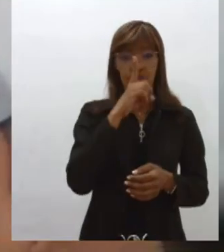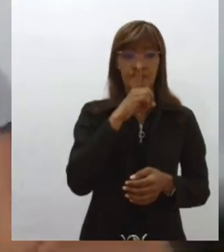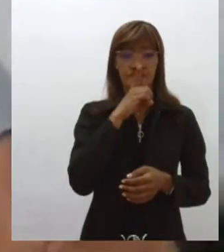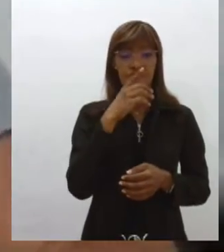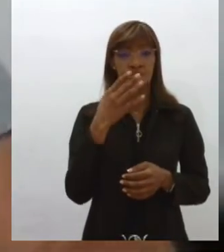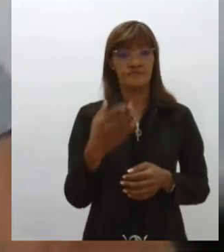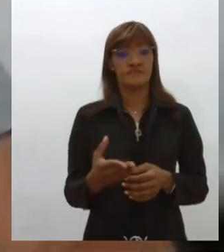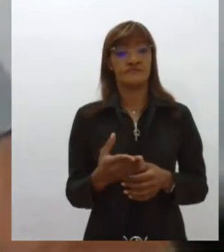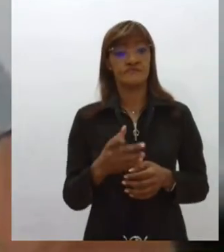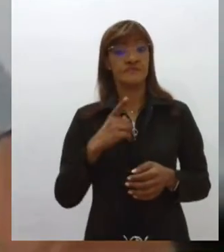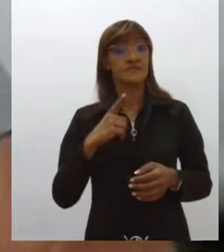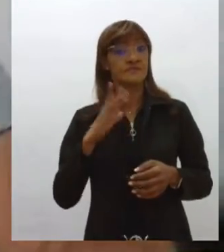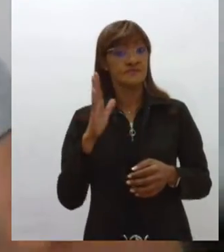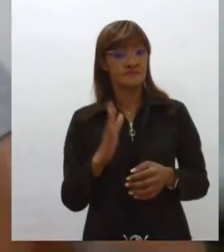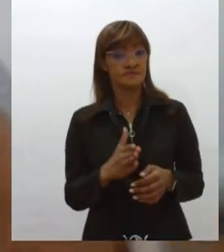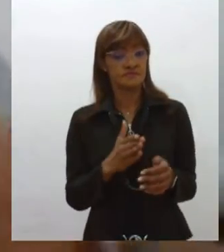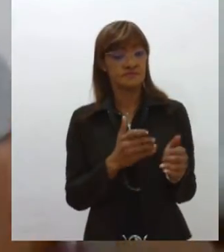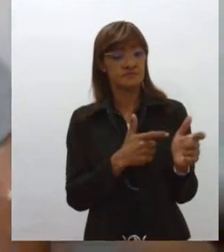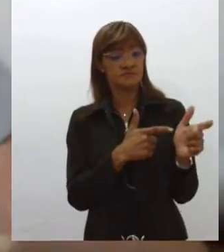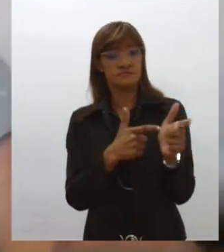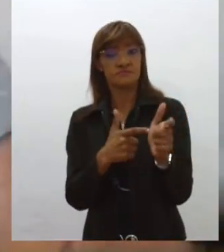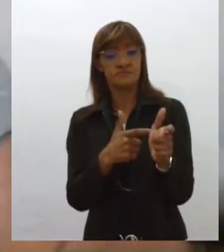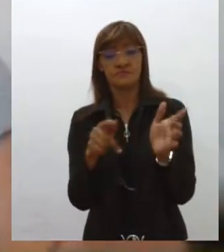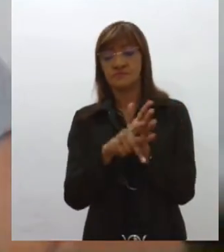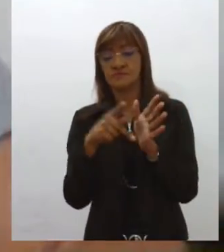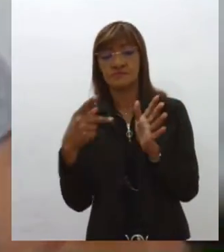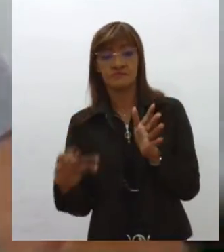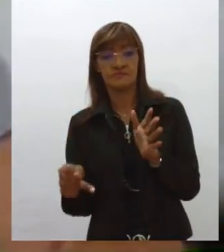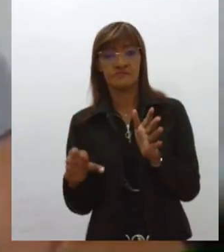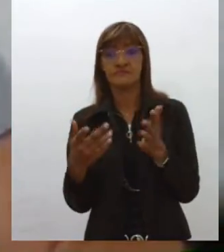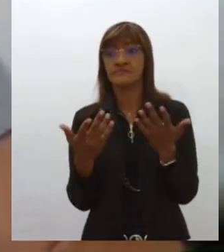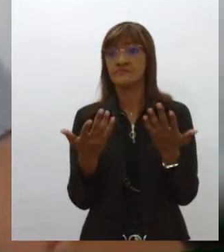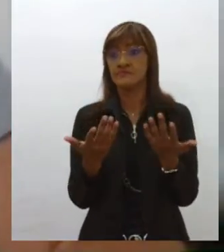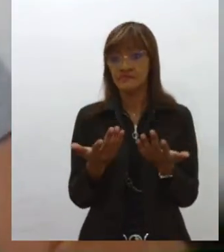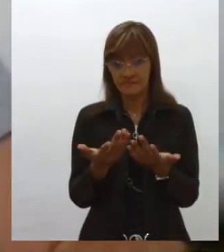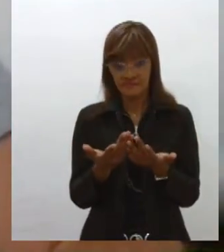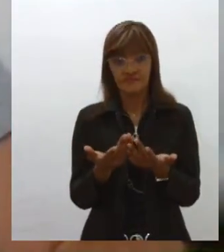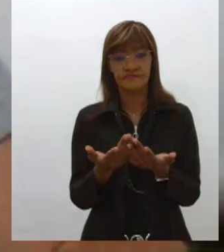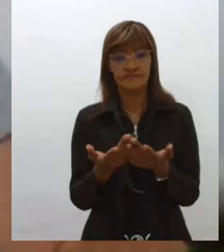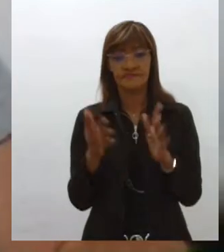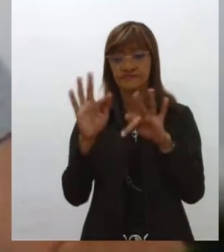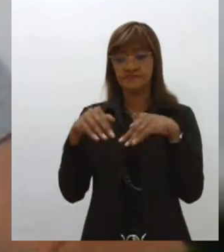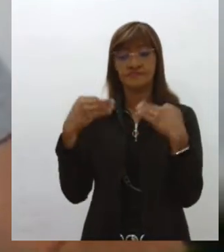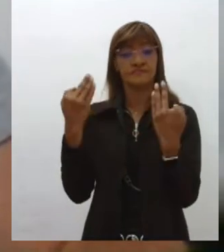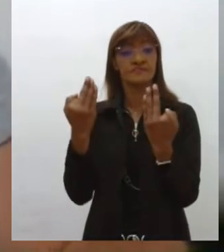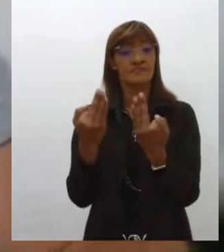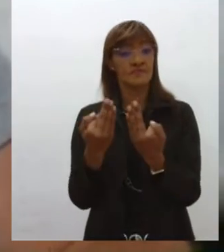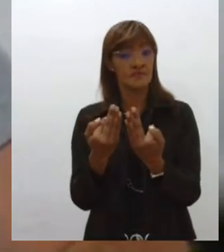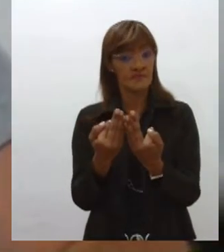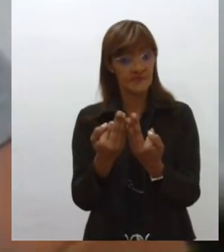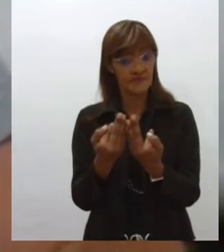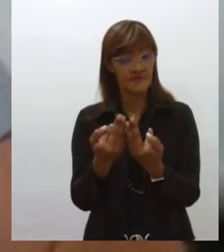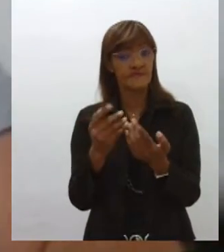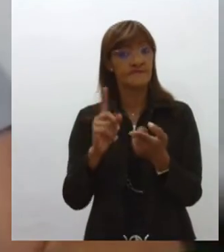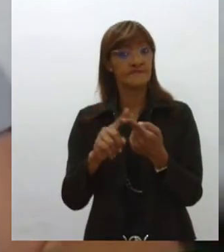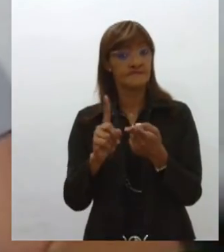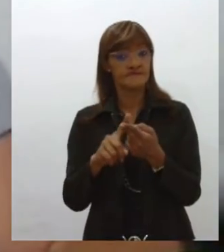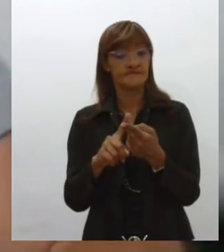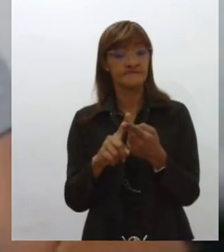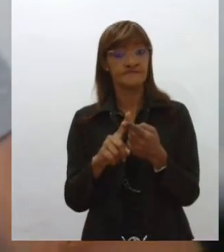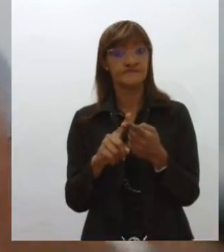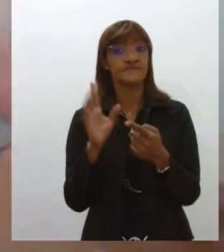português. Está ligado diretamente à família austríaca, à família da Imperatriz Leopoldina,